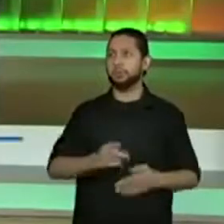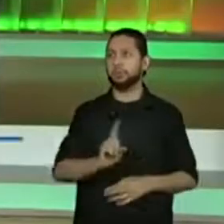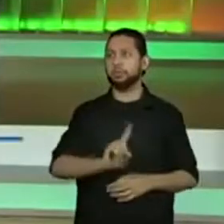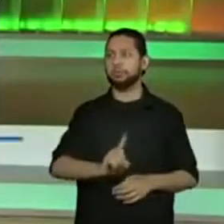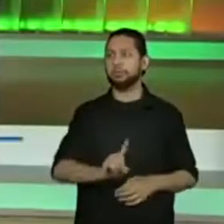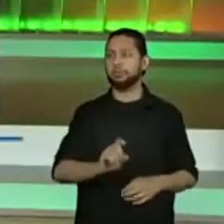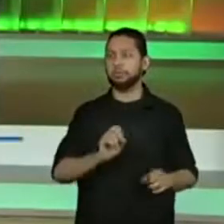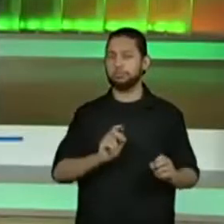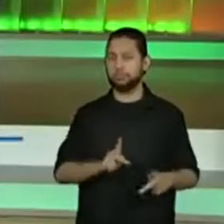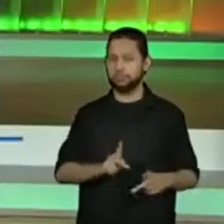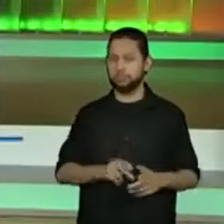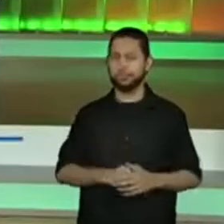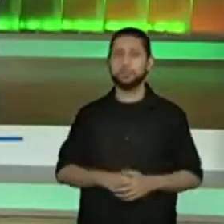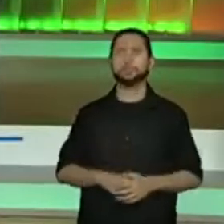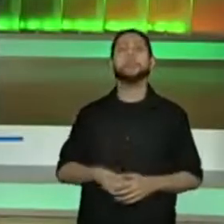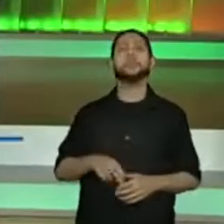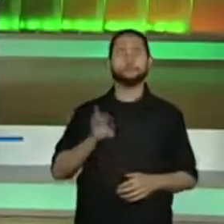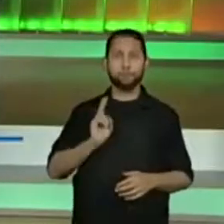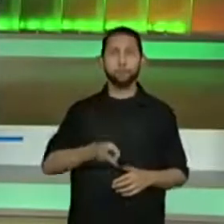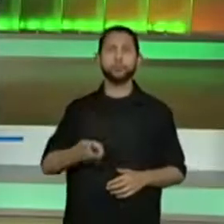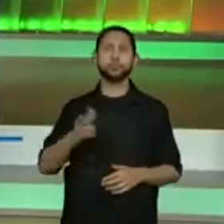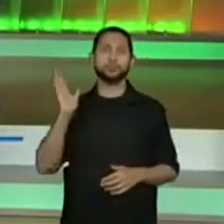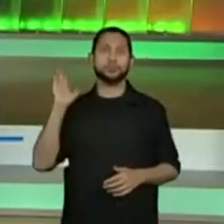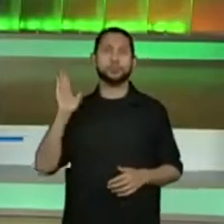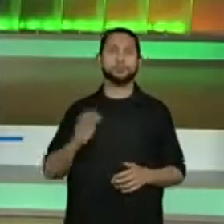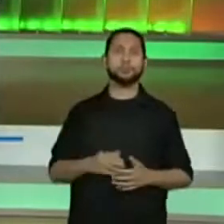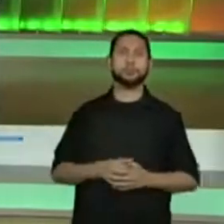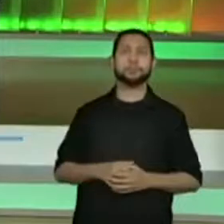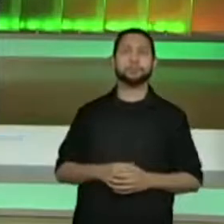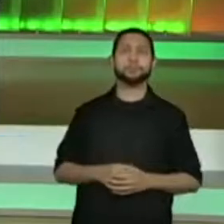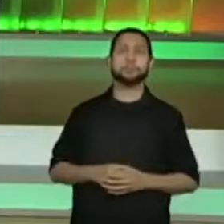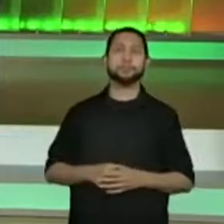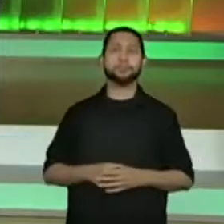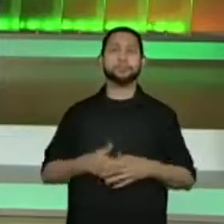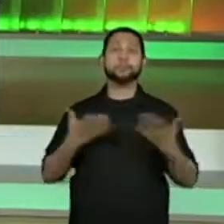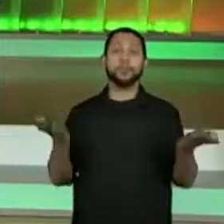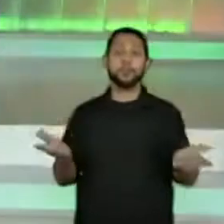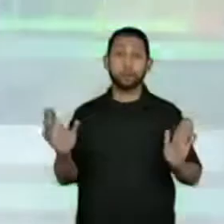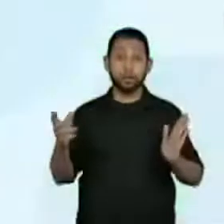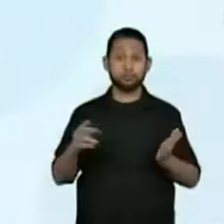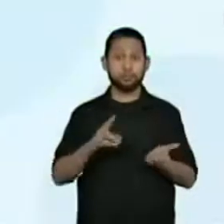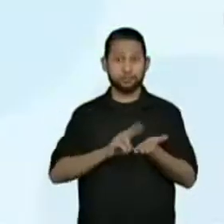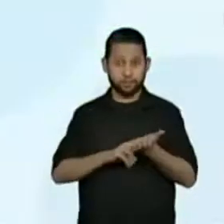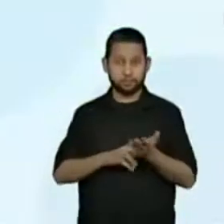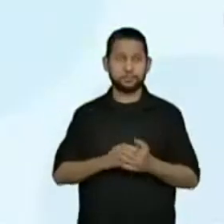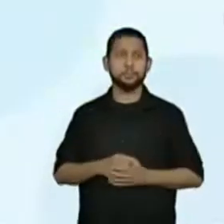Não entra agora. Continuando. Finalzinho da carta.